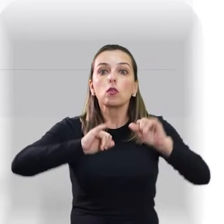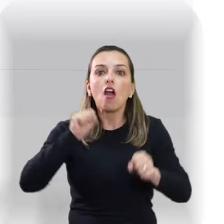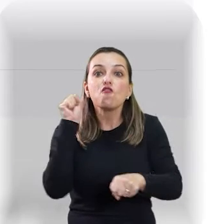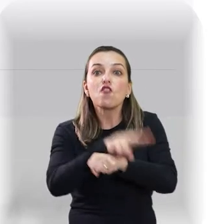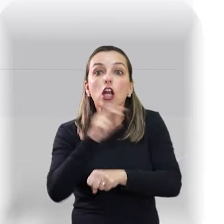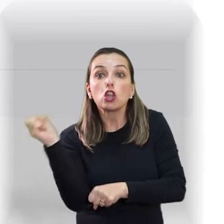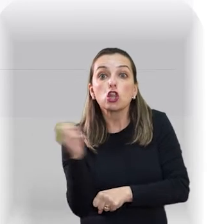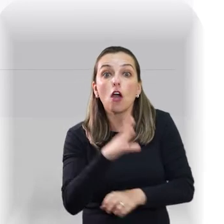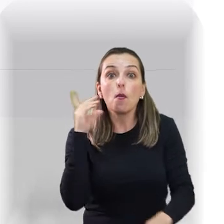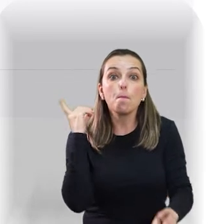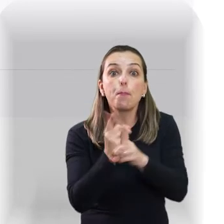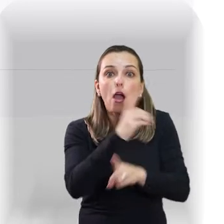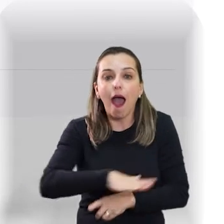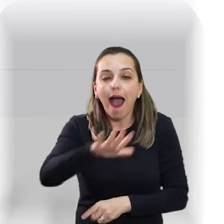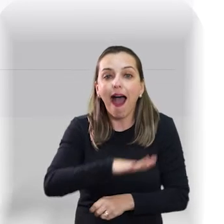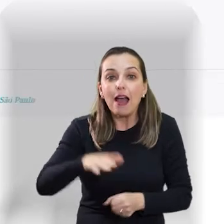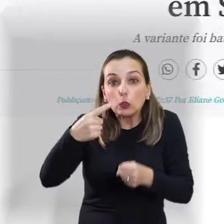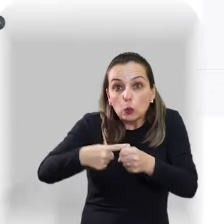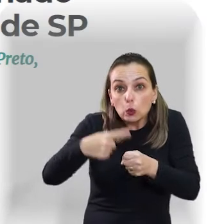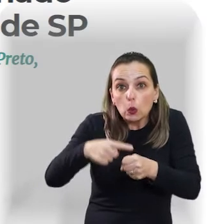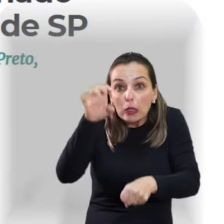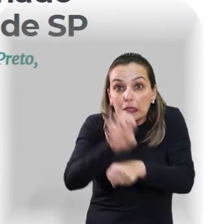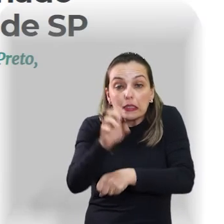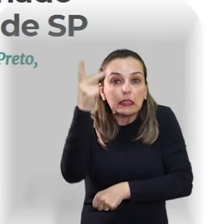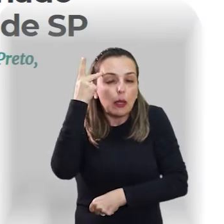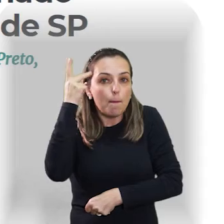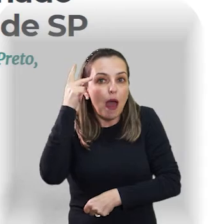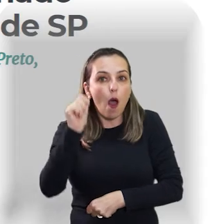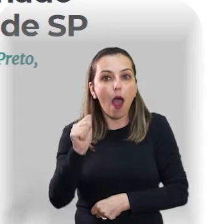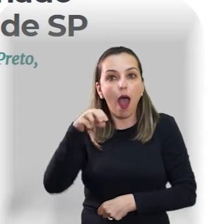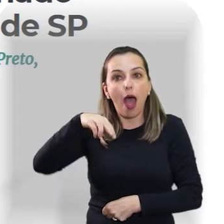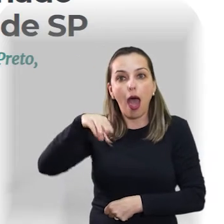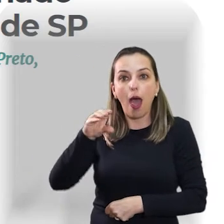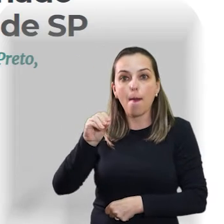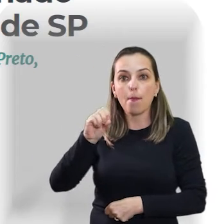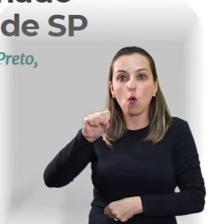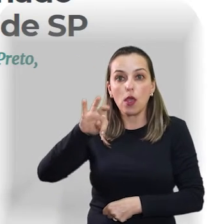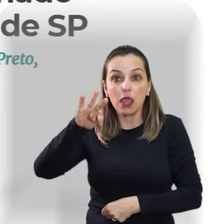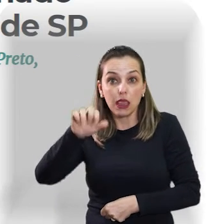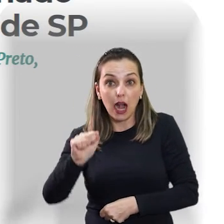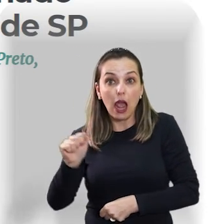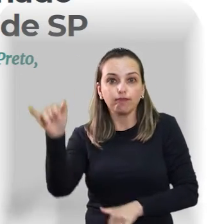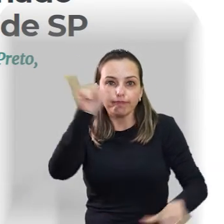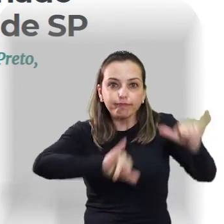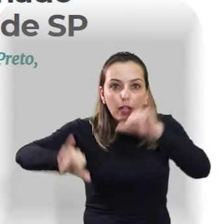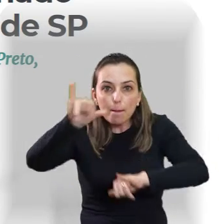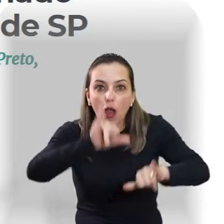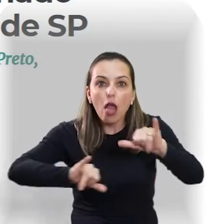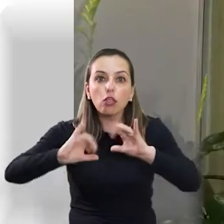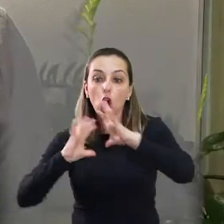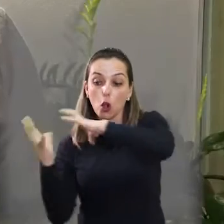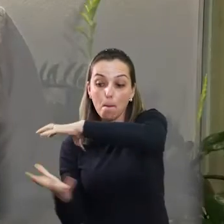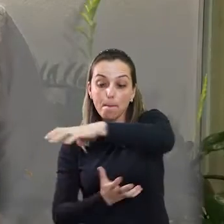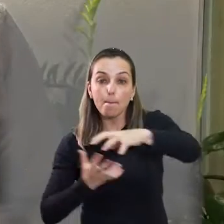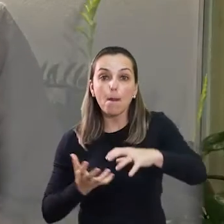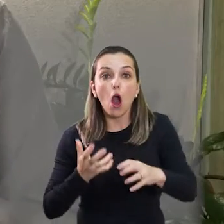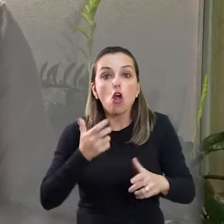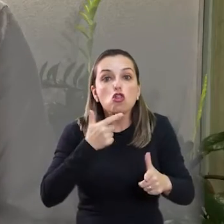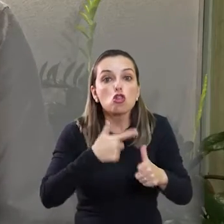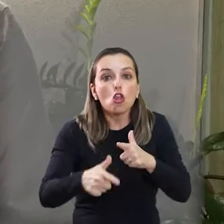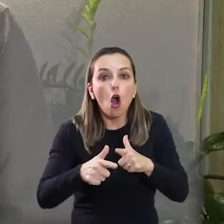amostras coletadas no interior paulista. A amostra foi submetida à análise de uma plataforma internacional,